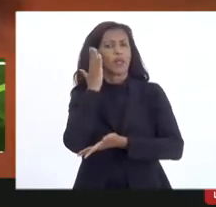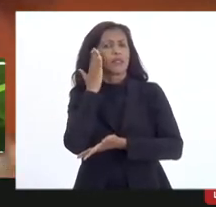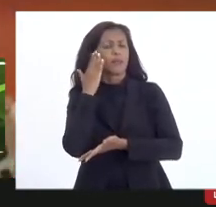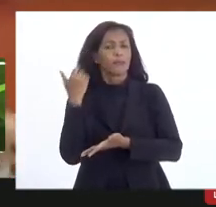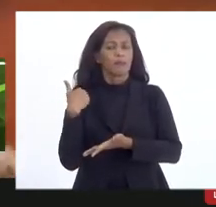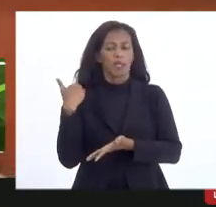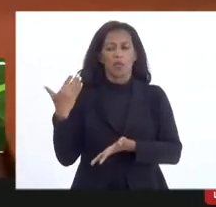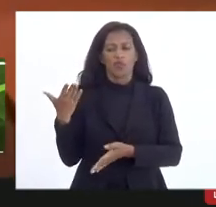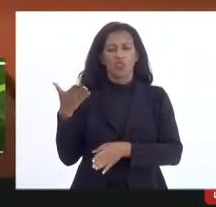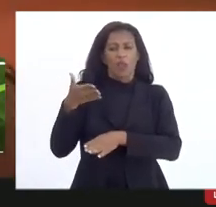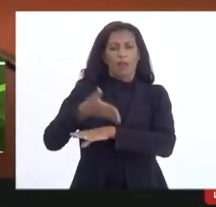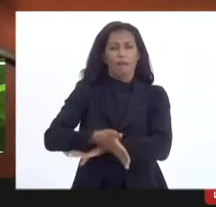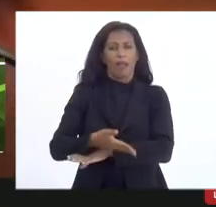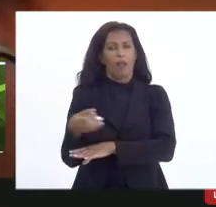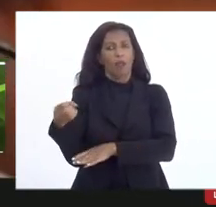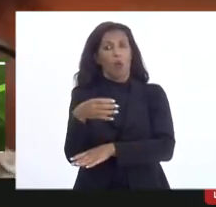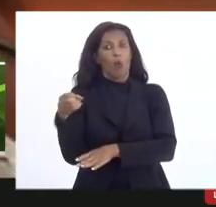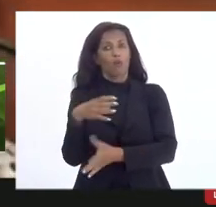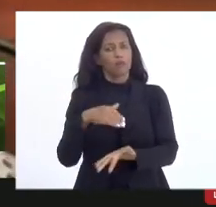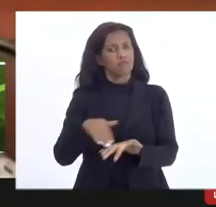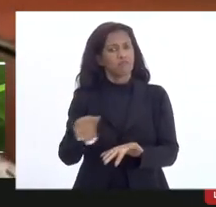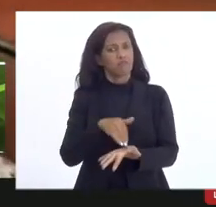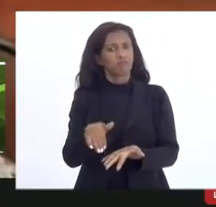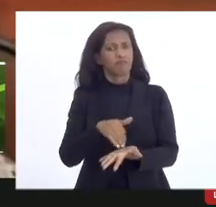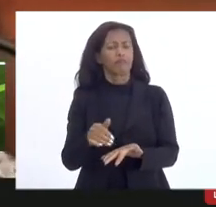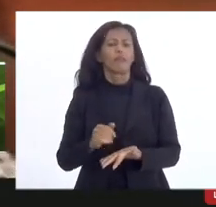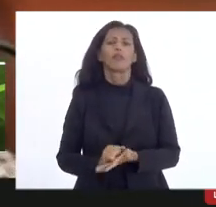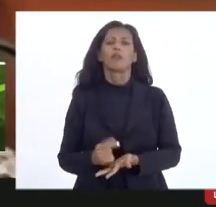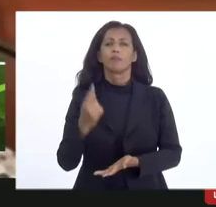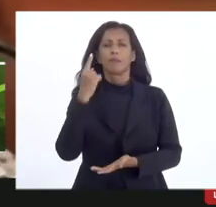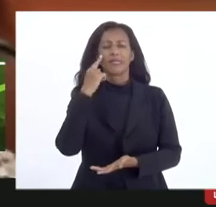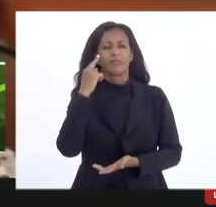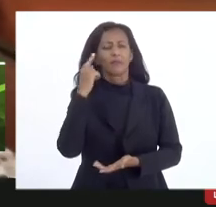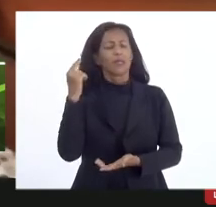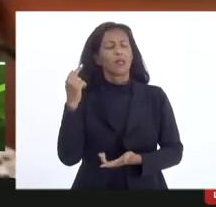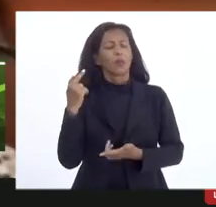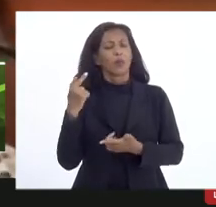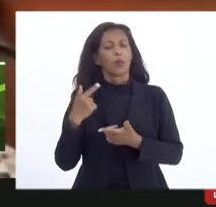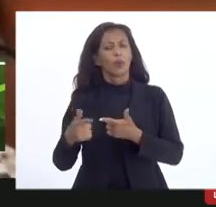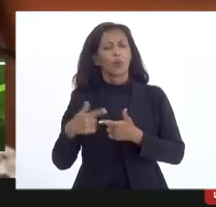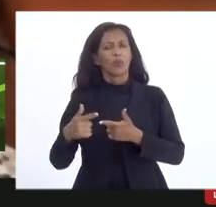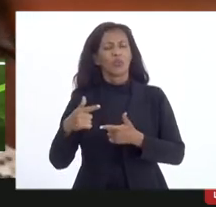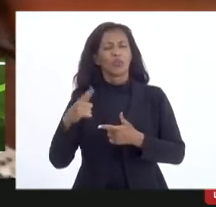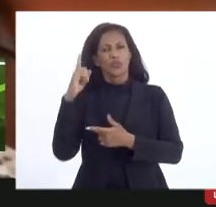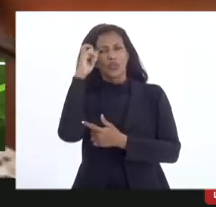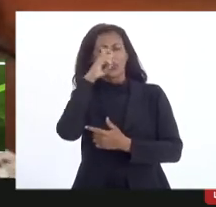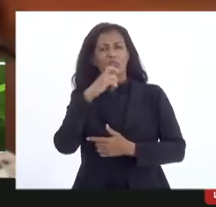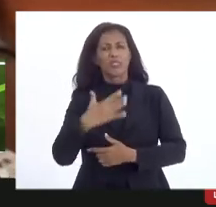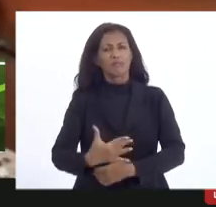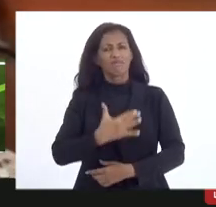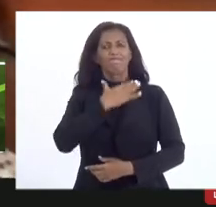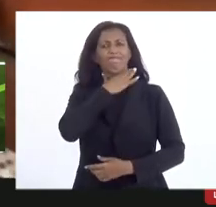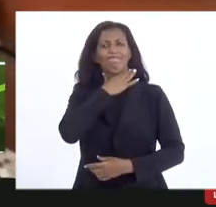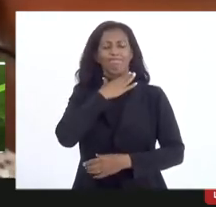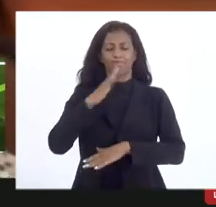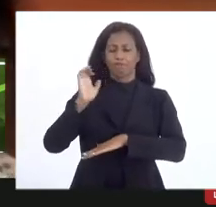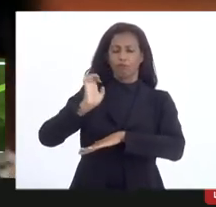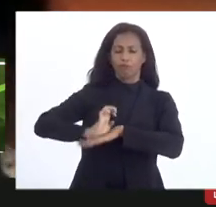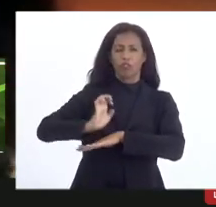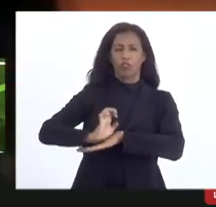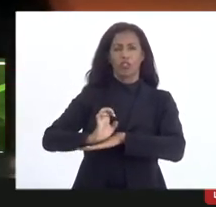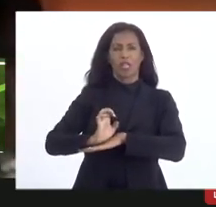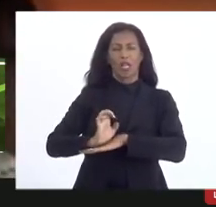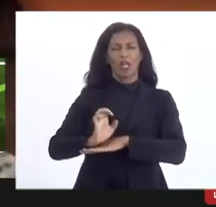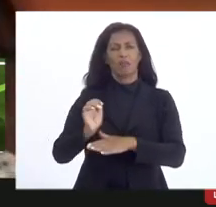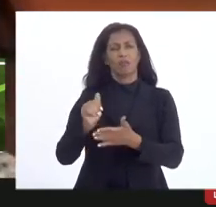acabado de entrar na secretaria e para aquela situação complicada da falência do estado do Rio de Janeiro da saída do